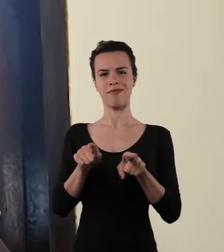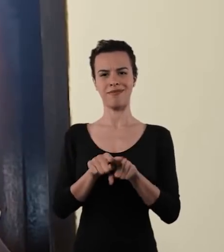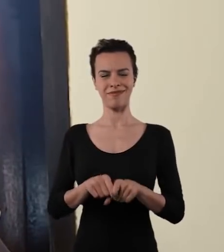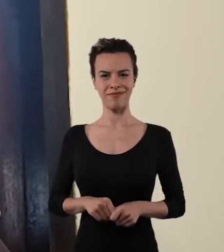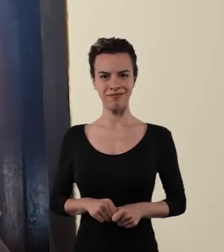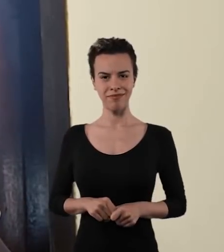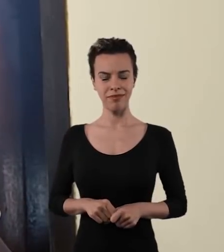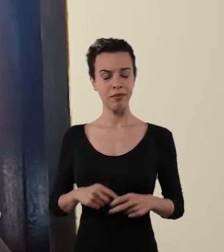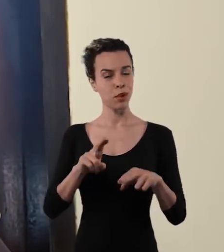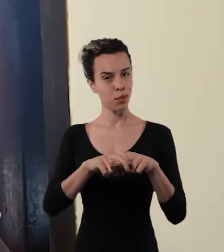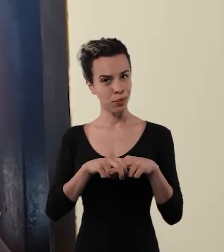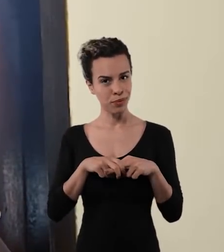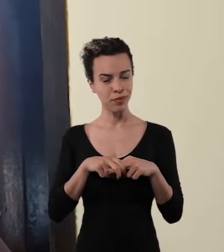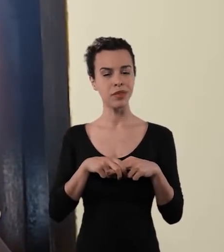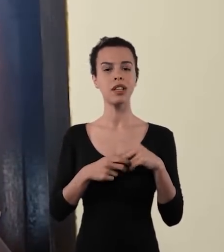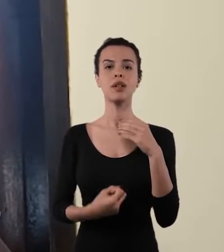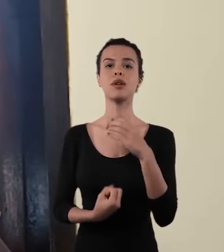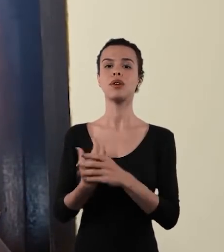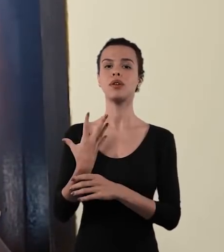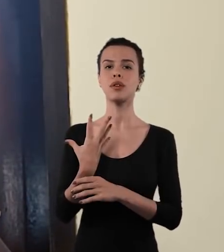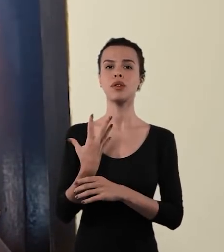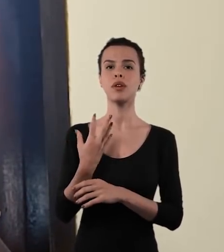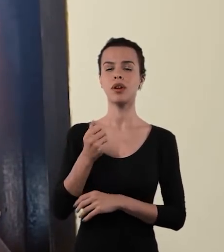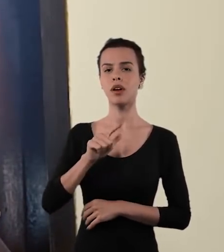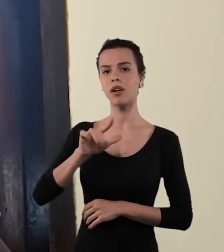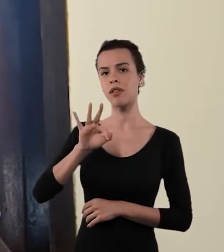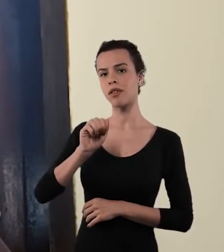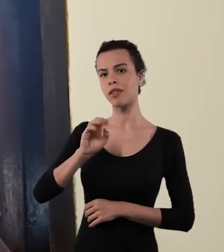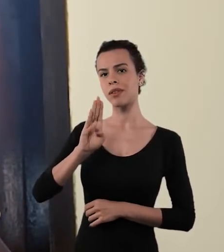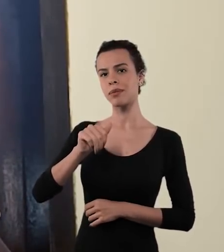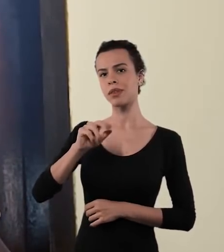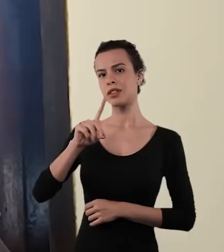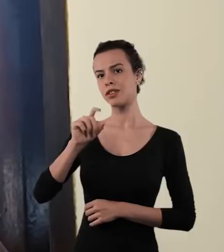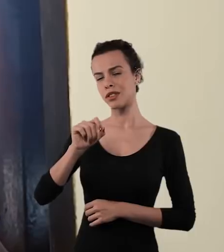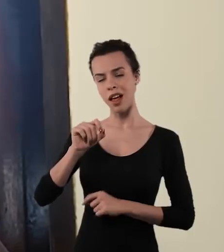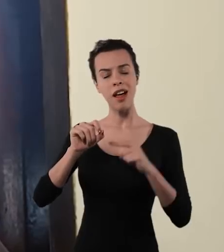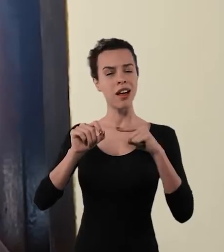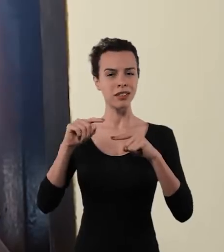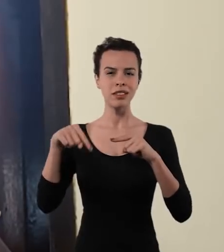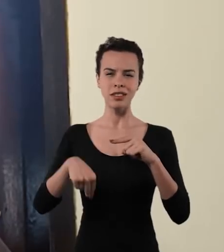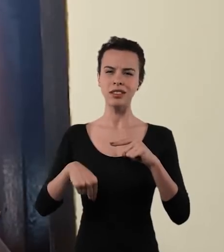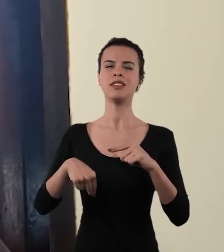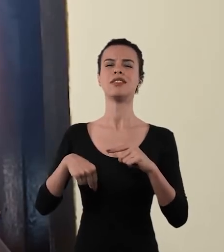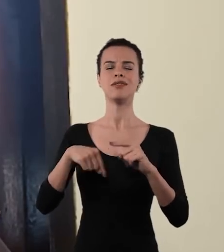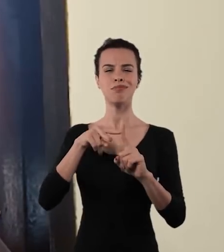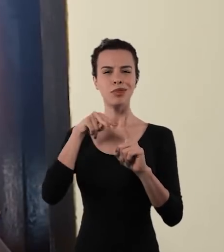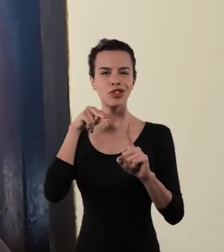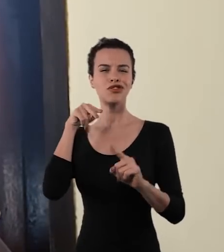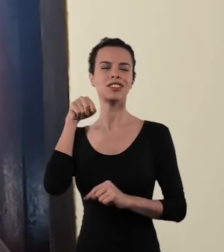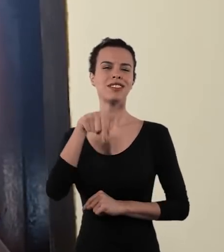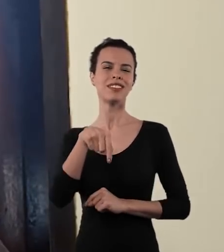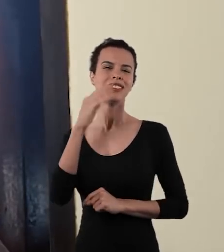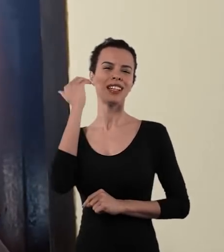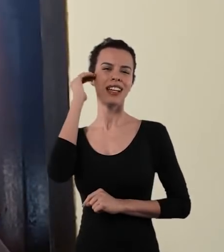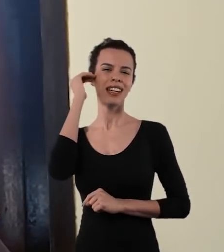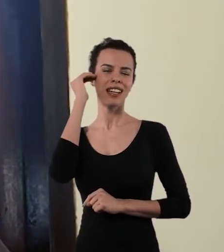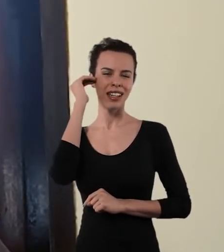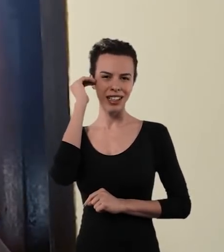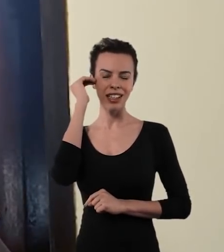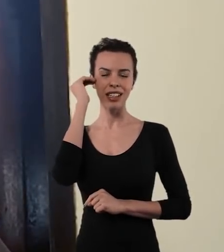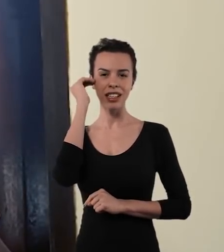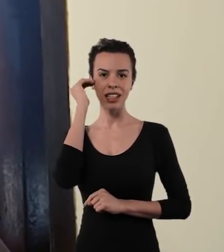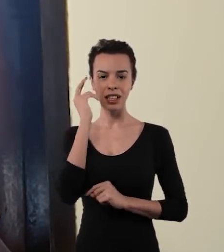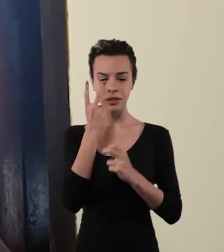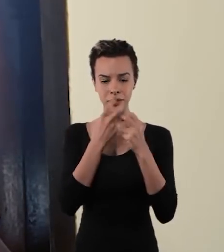transformação. E foi por isso que foi criado o Alphabando. Ele foi criado dentro dessa perspectiva da gente entender